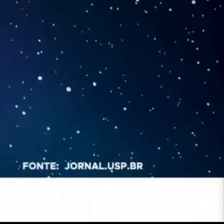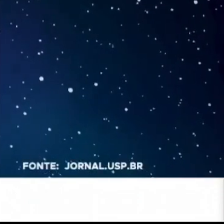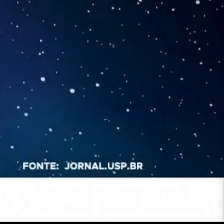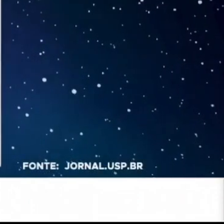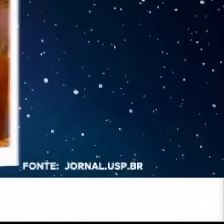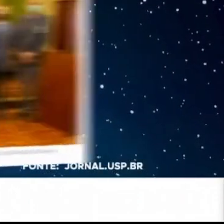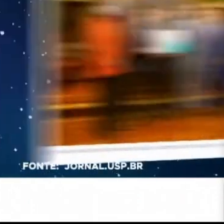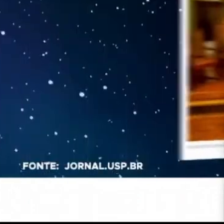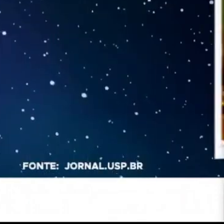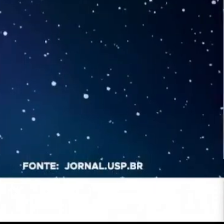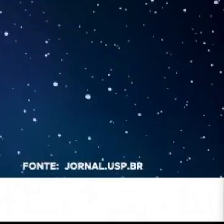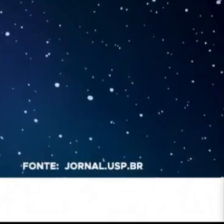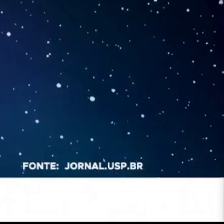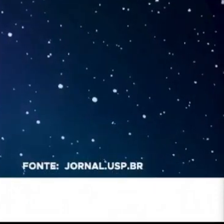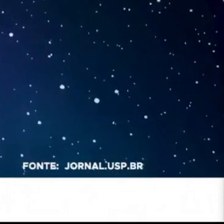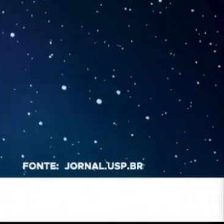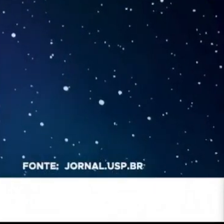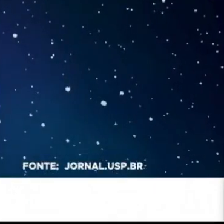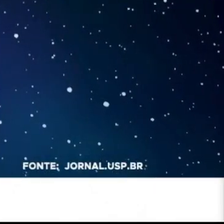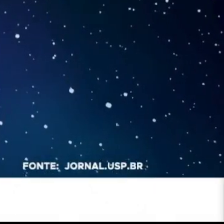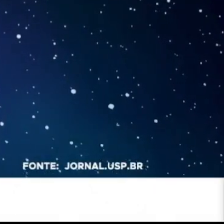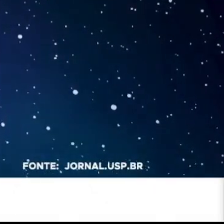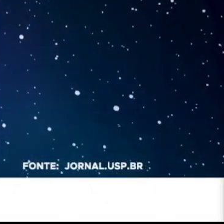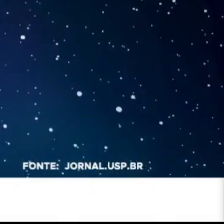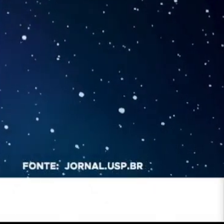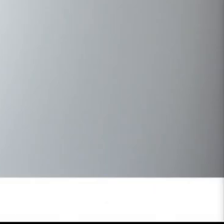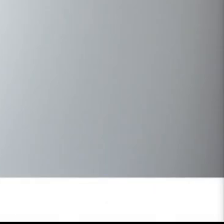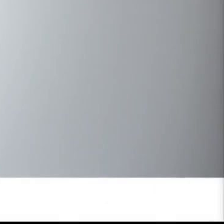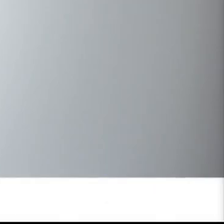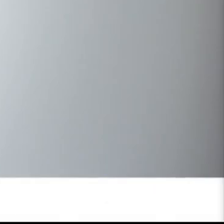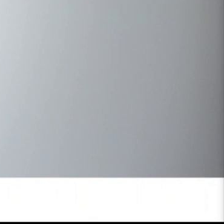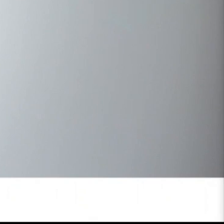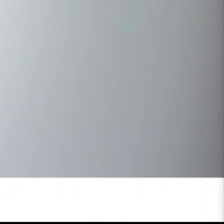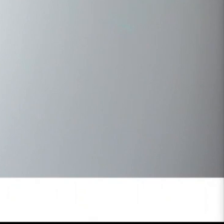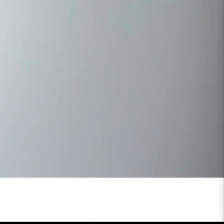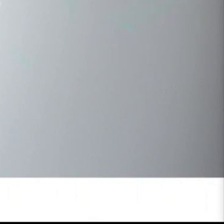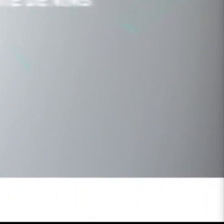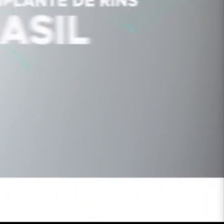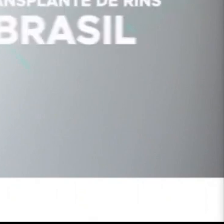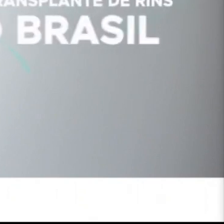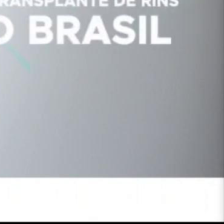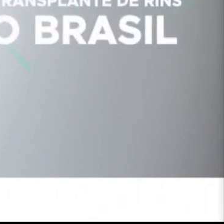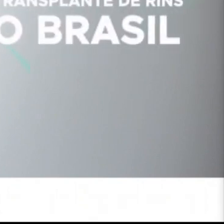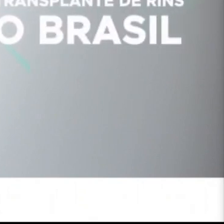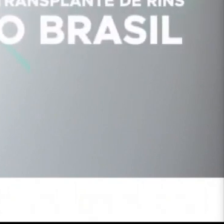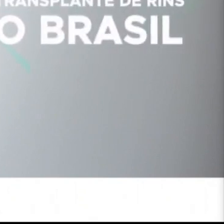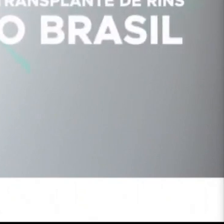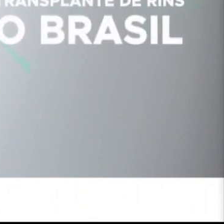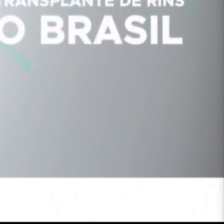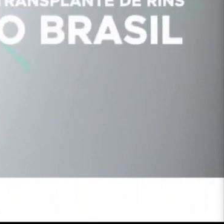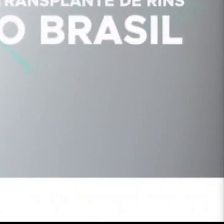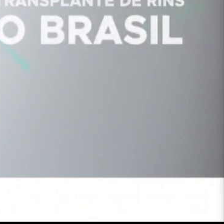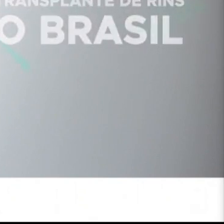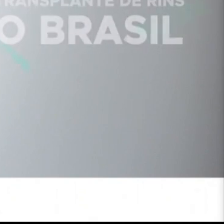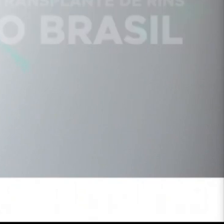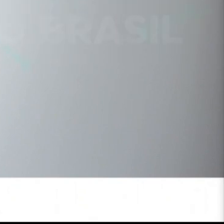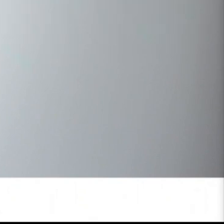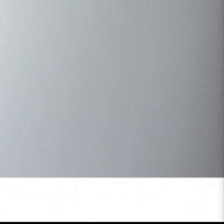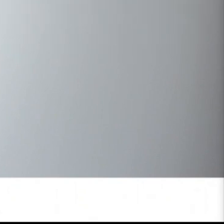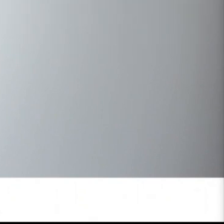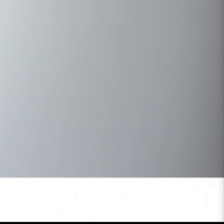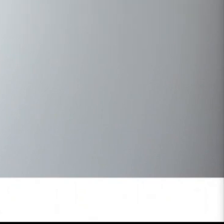transplante. É uma técnica nova que vem dando resultado no mundo e que pode acabar com a fila de transplante de rins no Brasil.